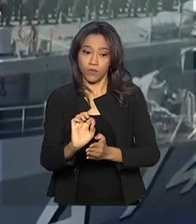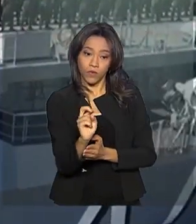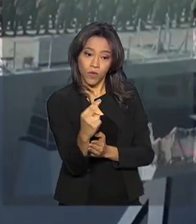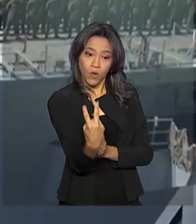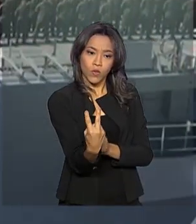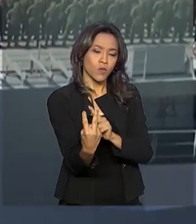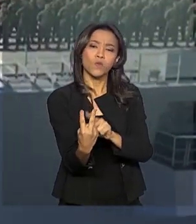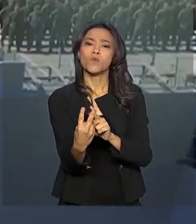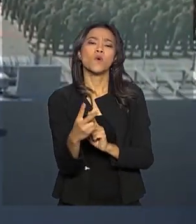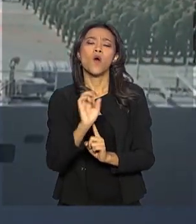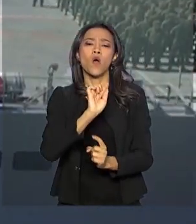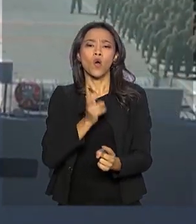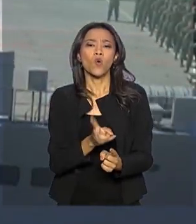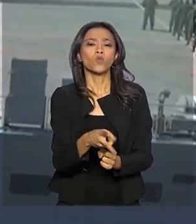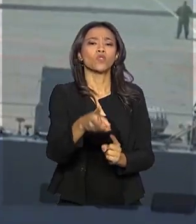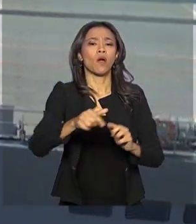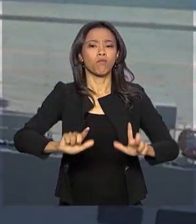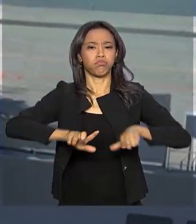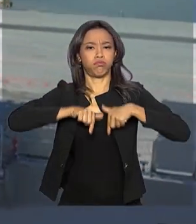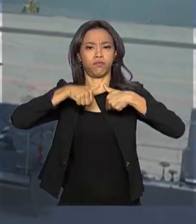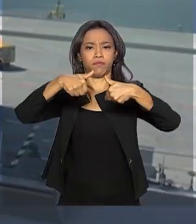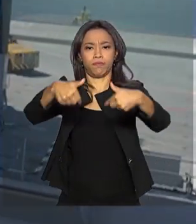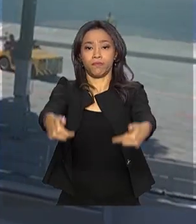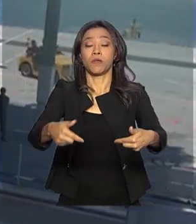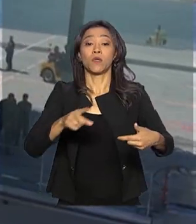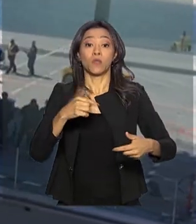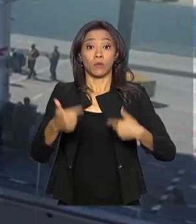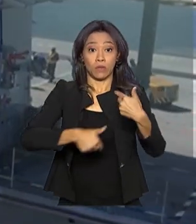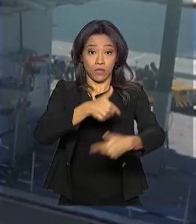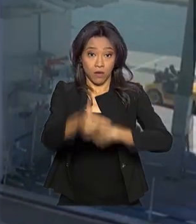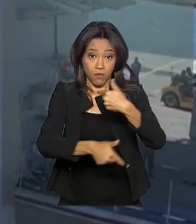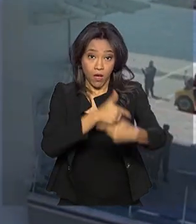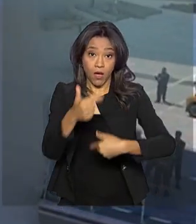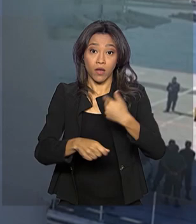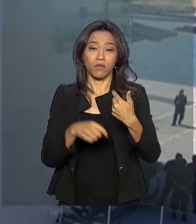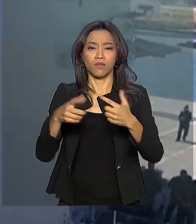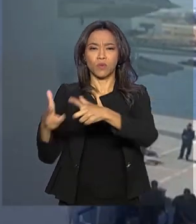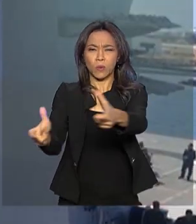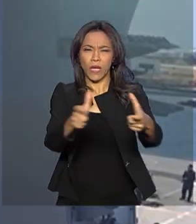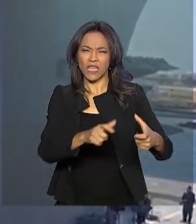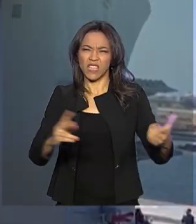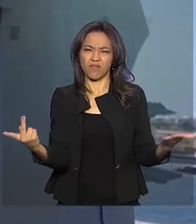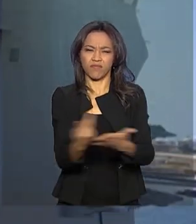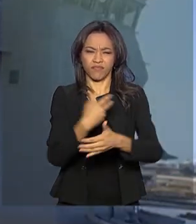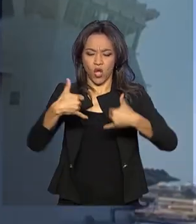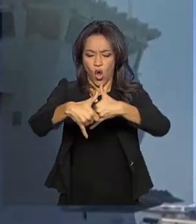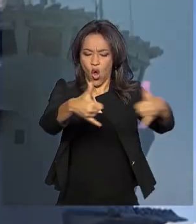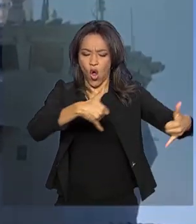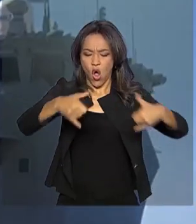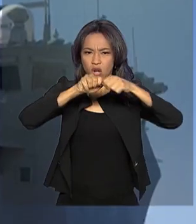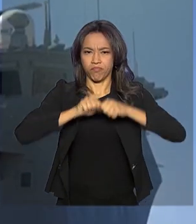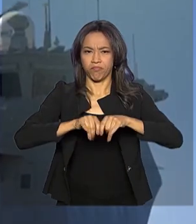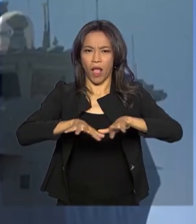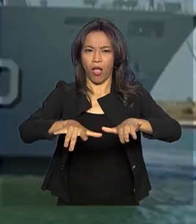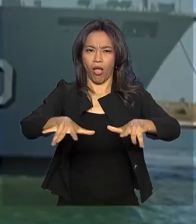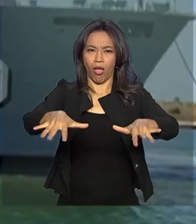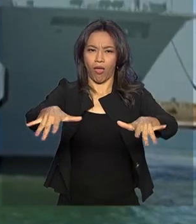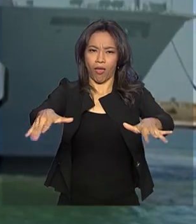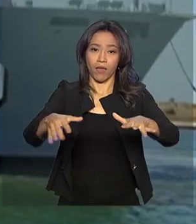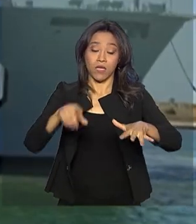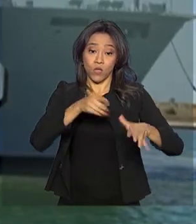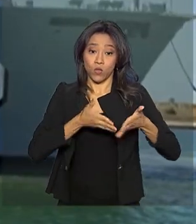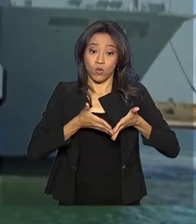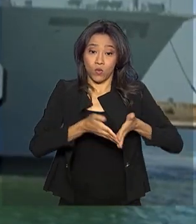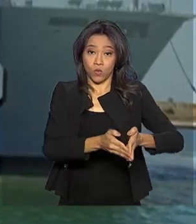para dar continuidade às ações de prevenção e recuperação das regiões afetadas pelas manchas de óleo. As